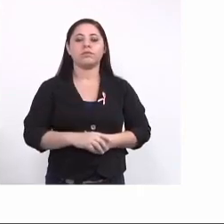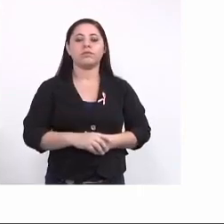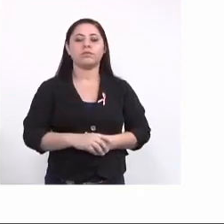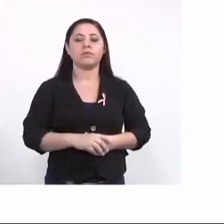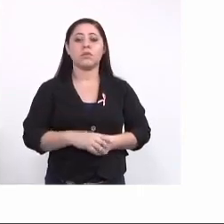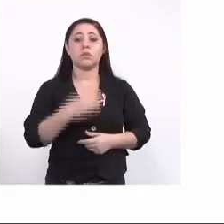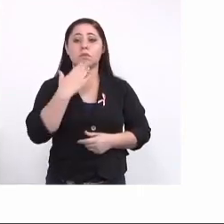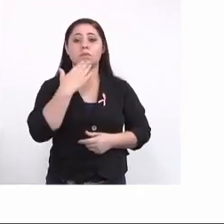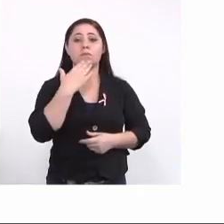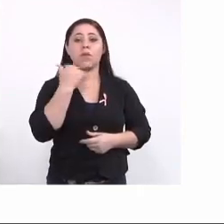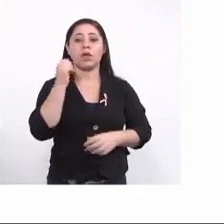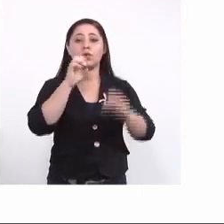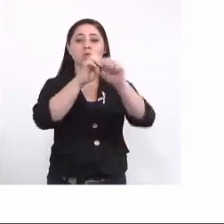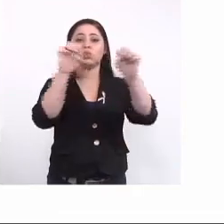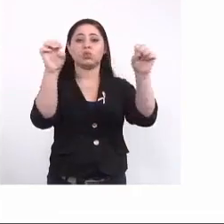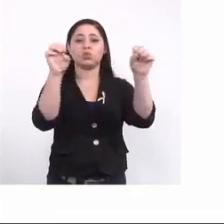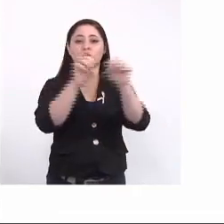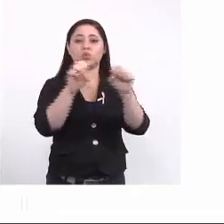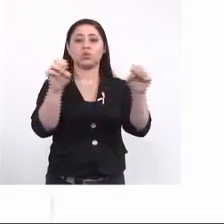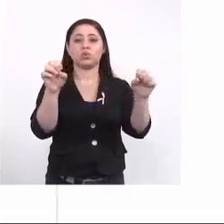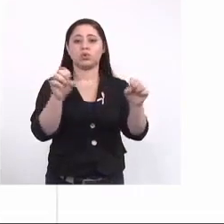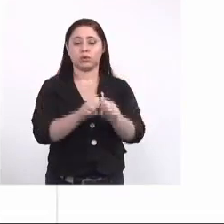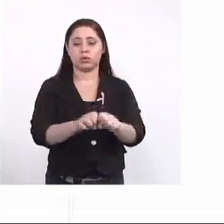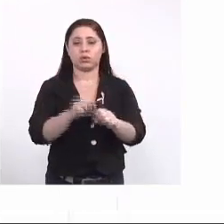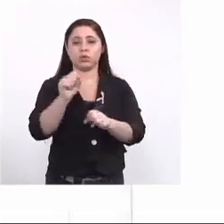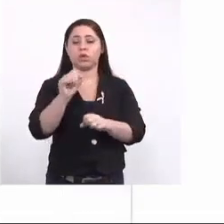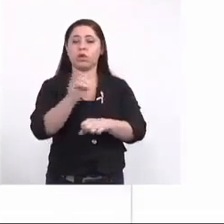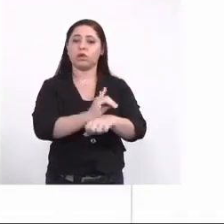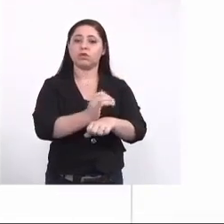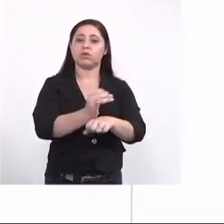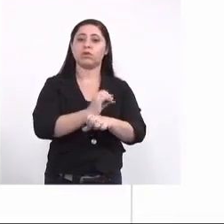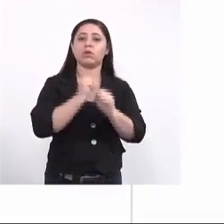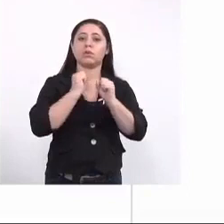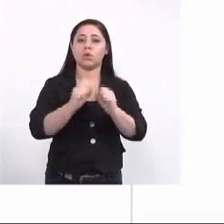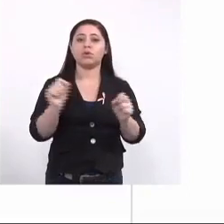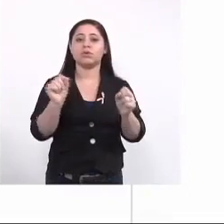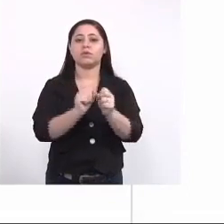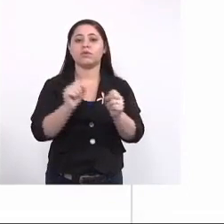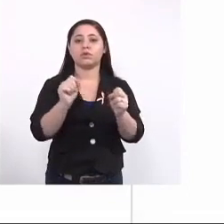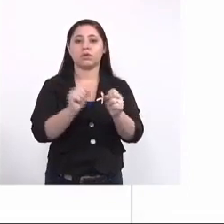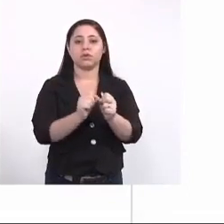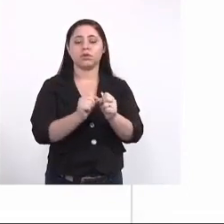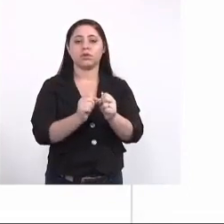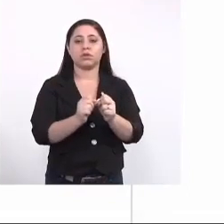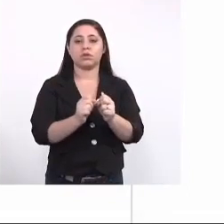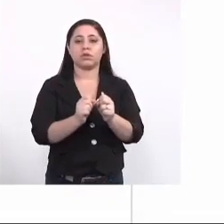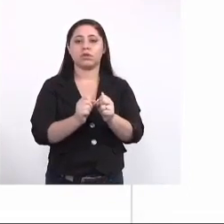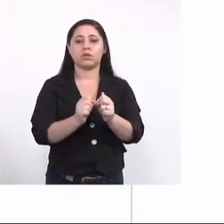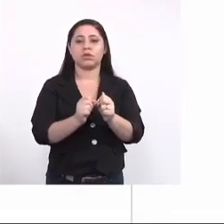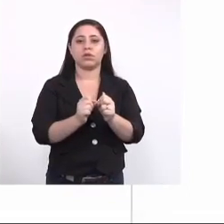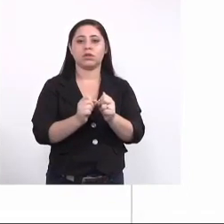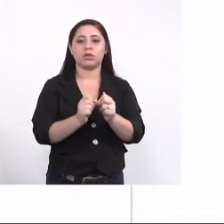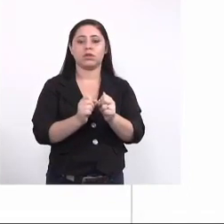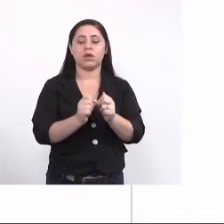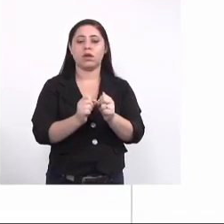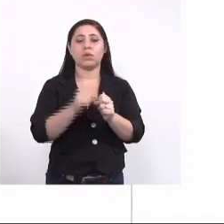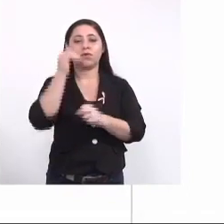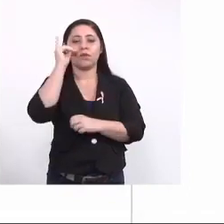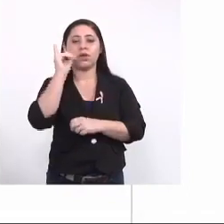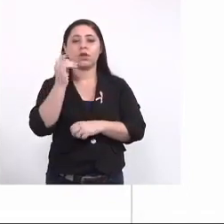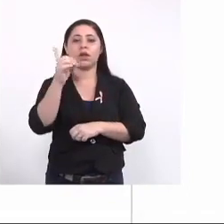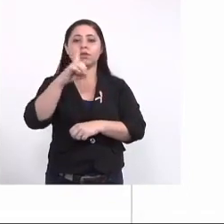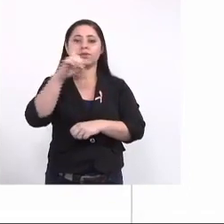uma melhor estruturação das ações que podem ser feitas para a dengue